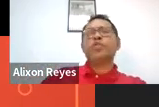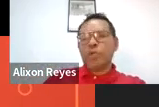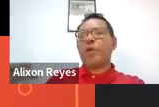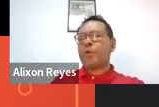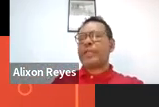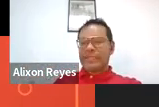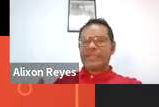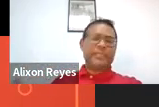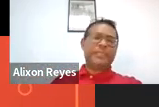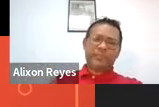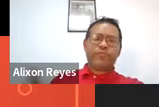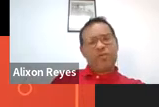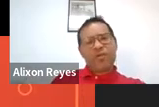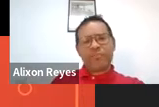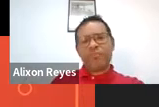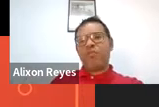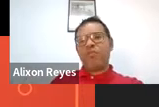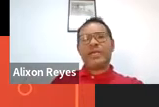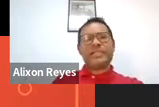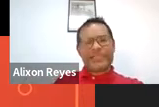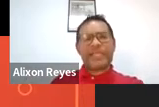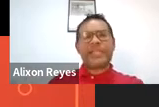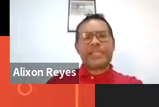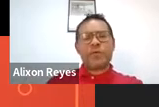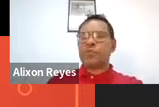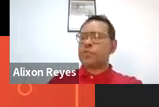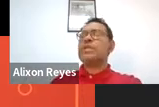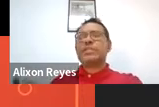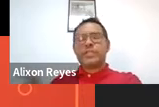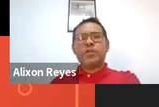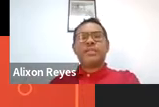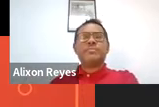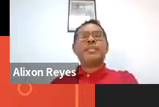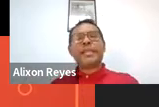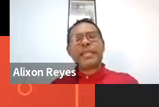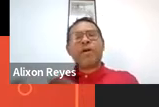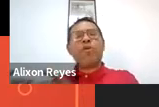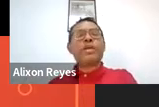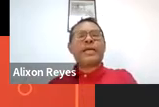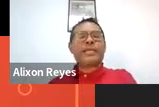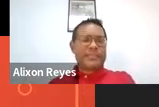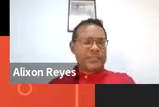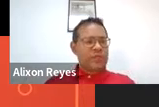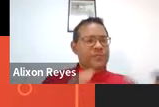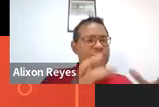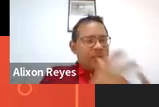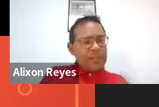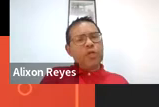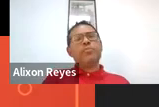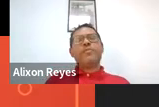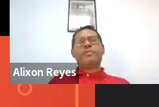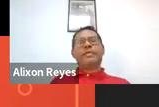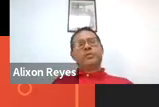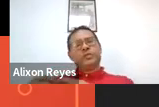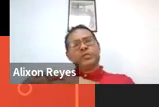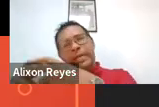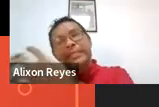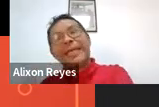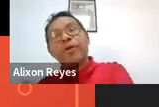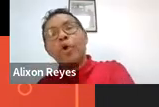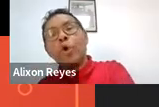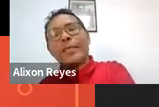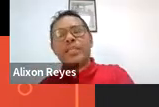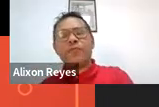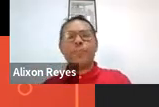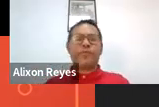proponir desde o discurso, mas também desde a organização dos movimentos sociais,